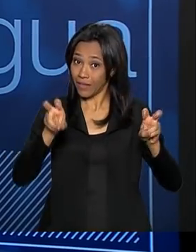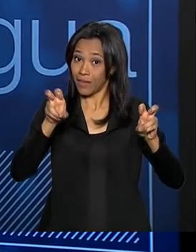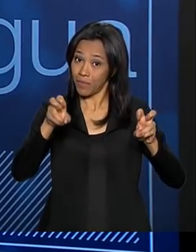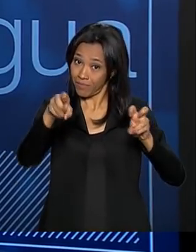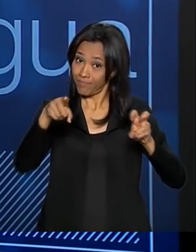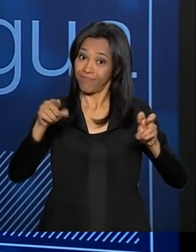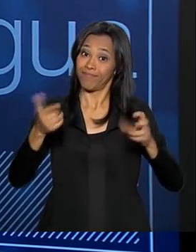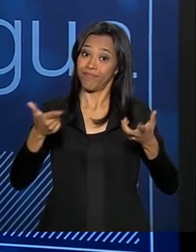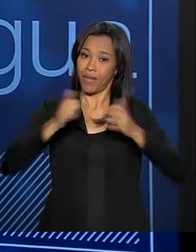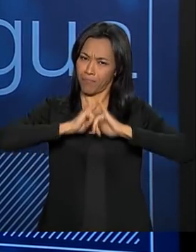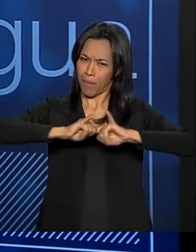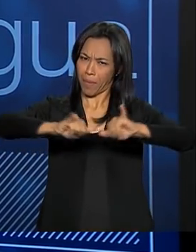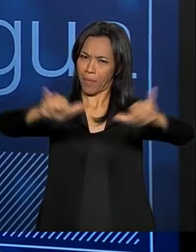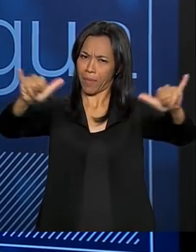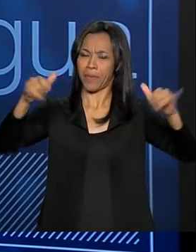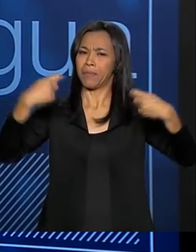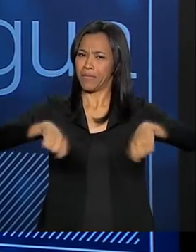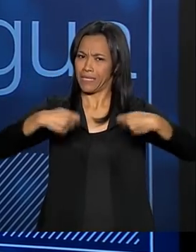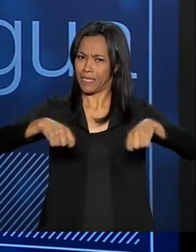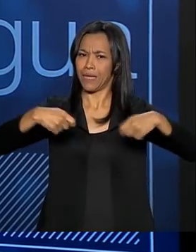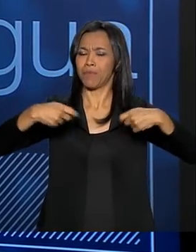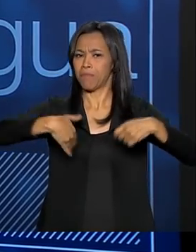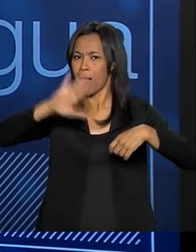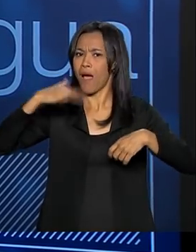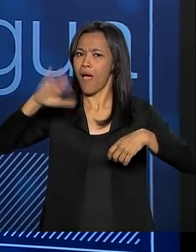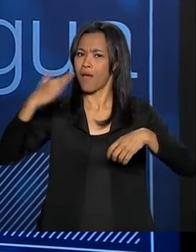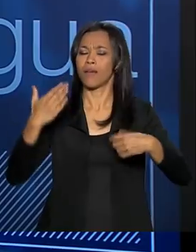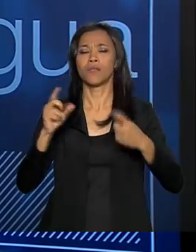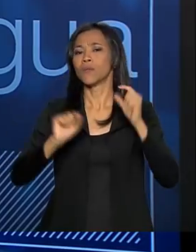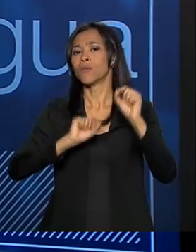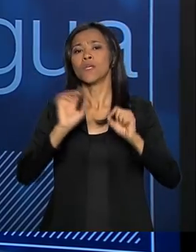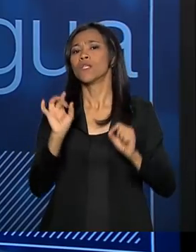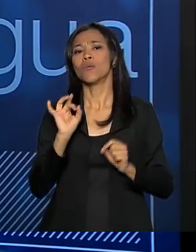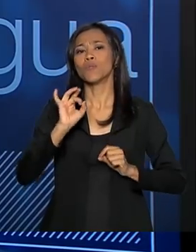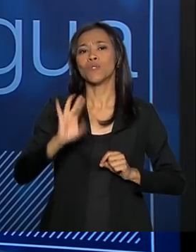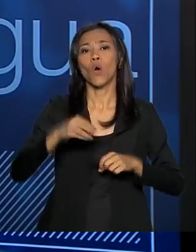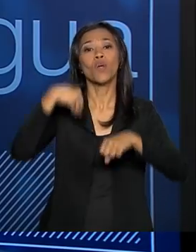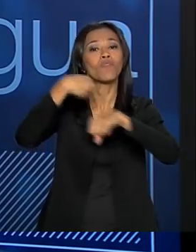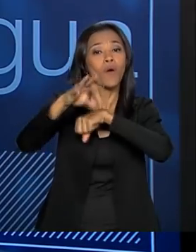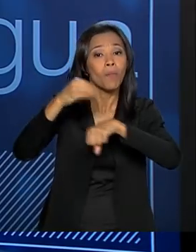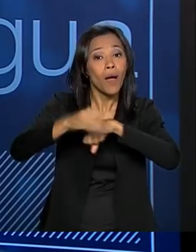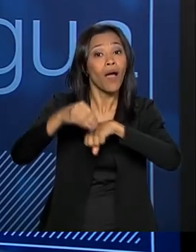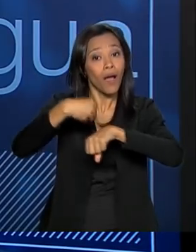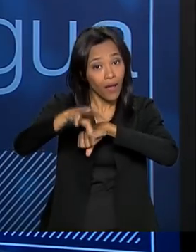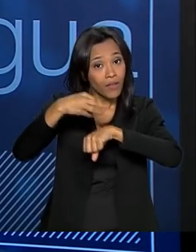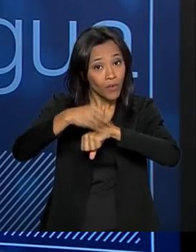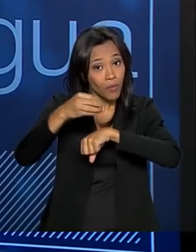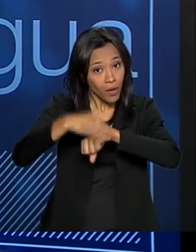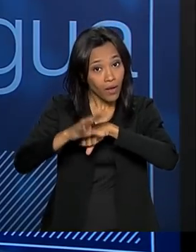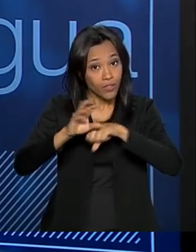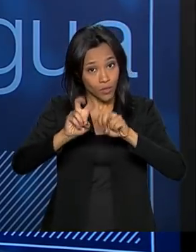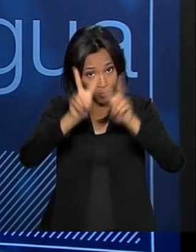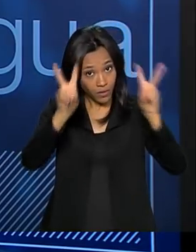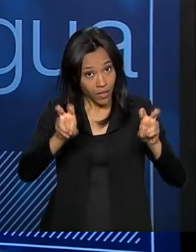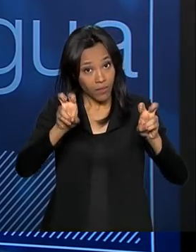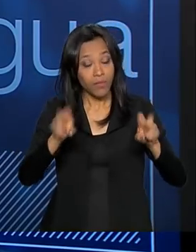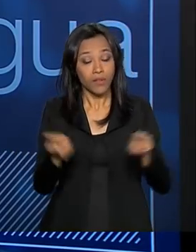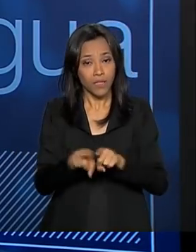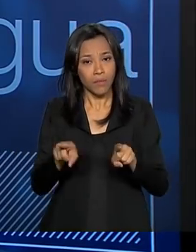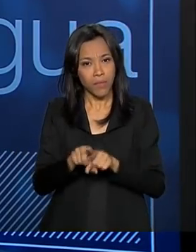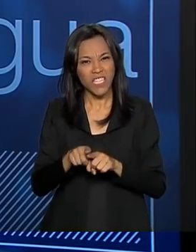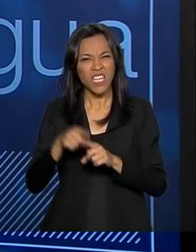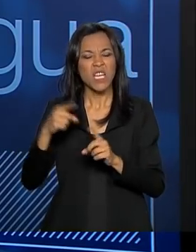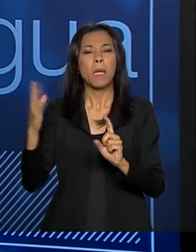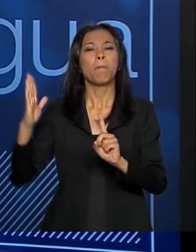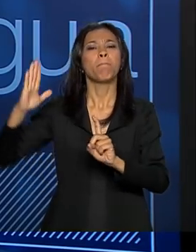telespectador. Eu acredito que a gente precisa cada vez mais, inclusive, não só informar melhor sobre o agro brasileiro, mas também derrubar alguns